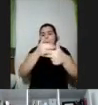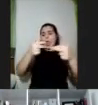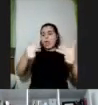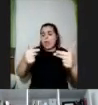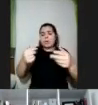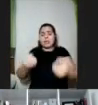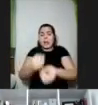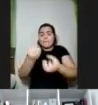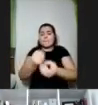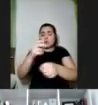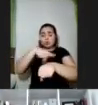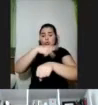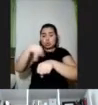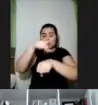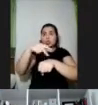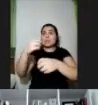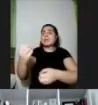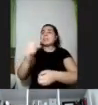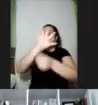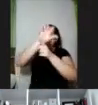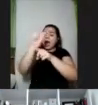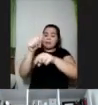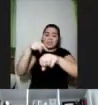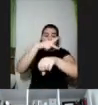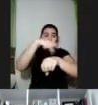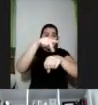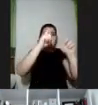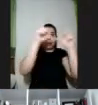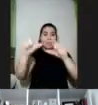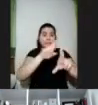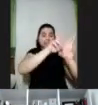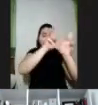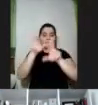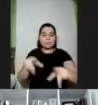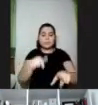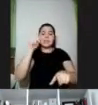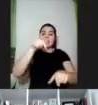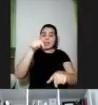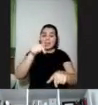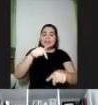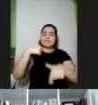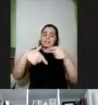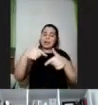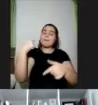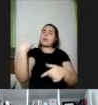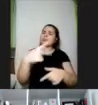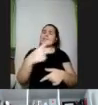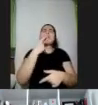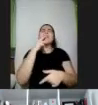países da África que são tão diferentes entre si. E aí esse TED dela, ela fala muito sobre isso, né? Que a gente